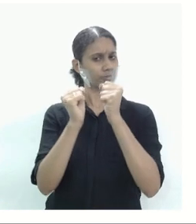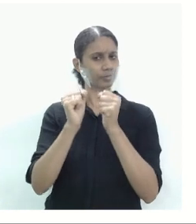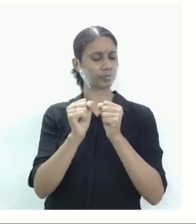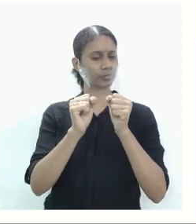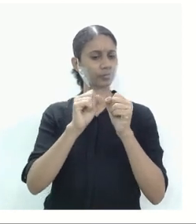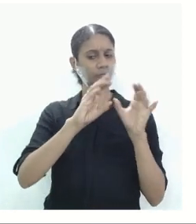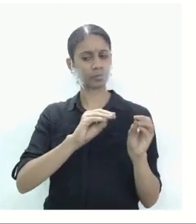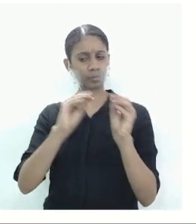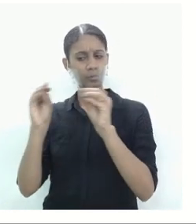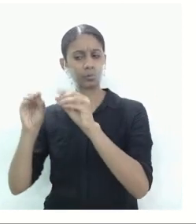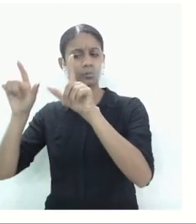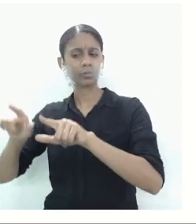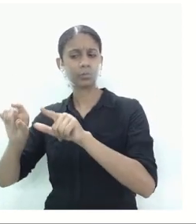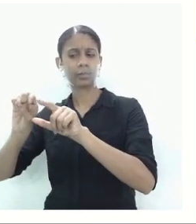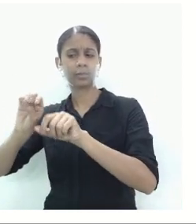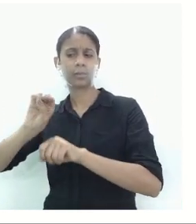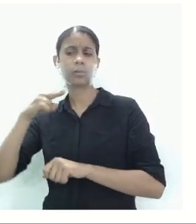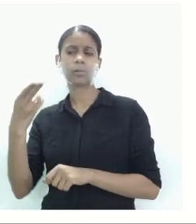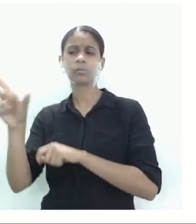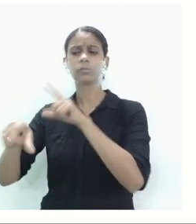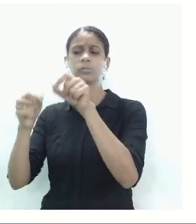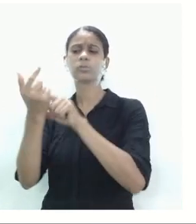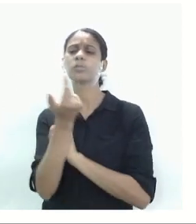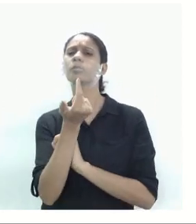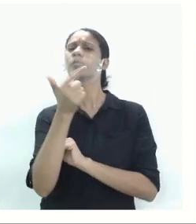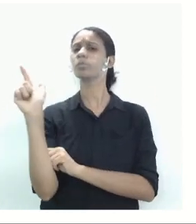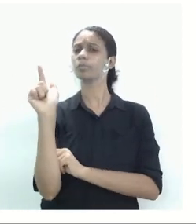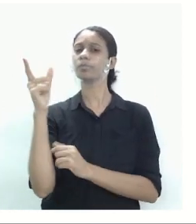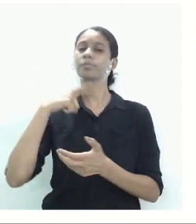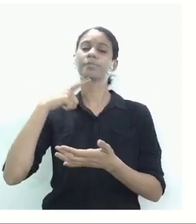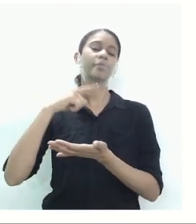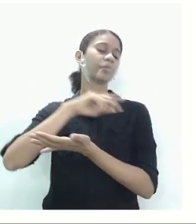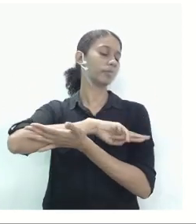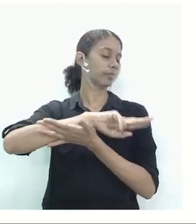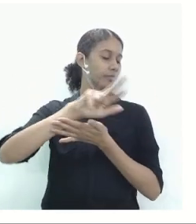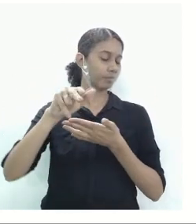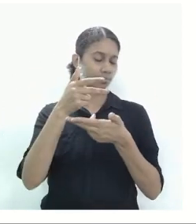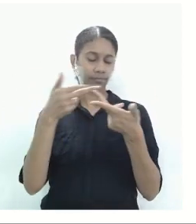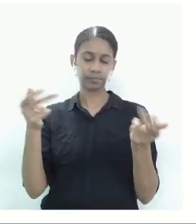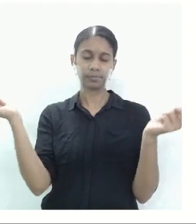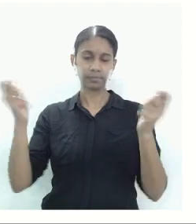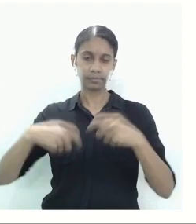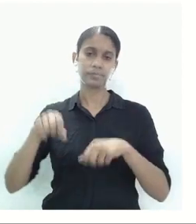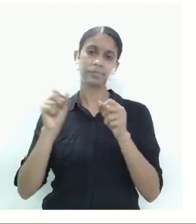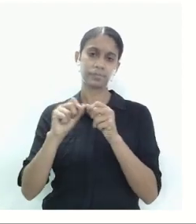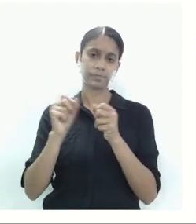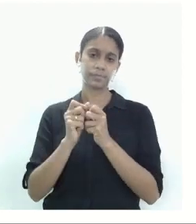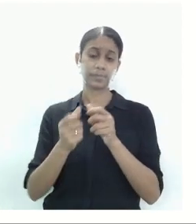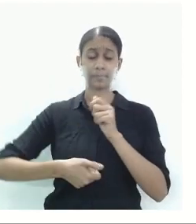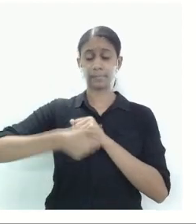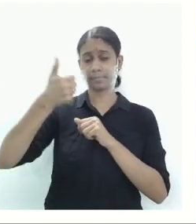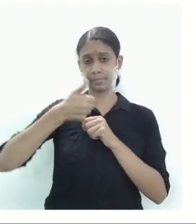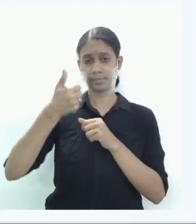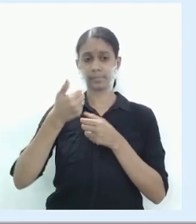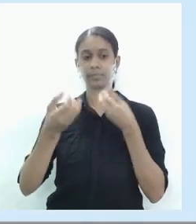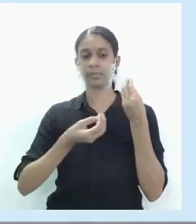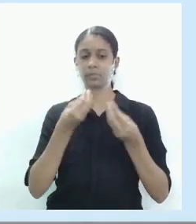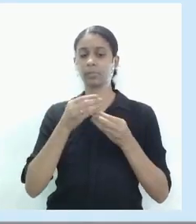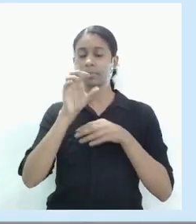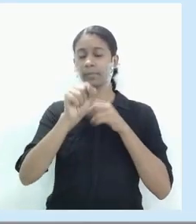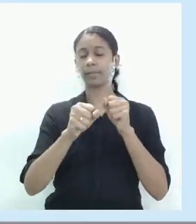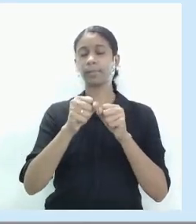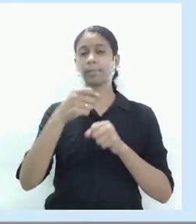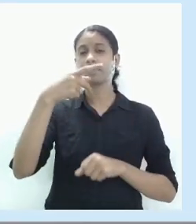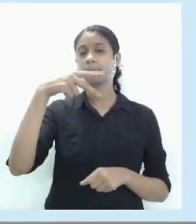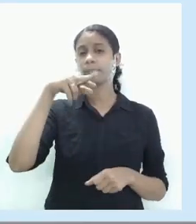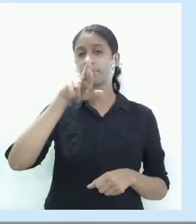ou escolha outro? Então nós temos aí uma série de ativos. Primeiro, fornecimento de matéria-prima. uma